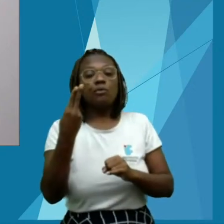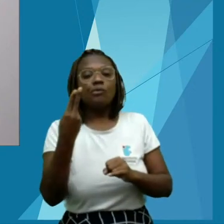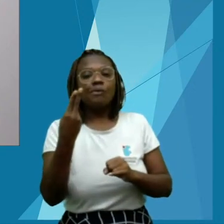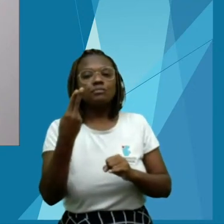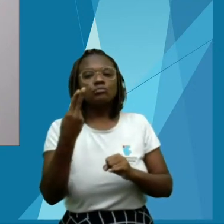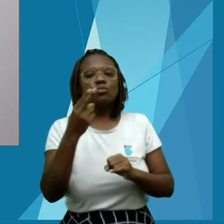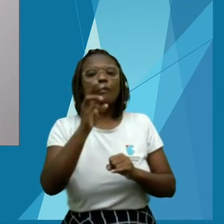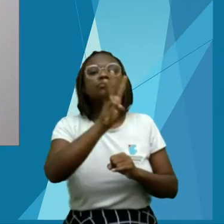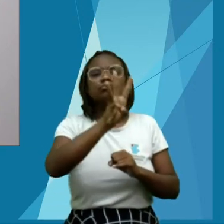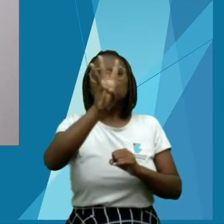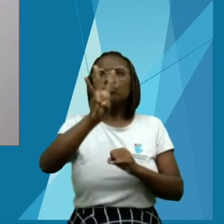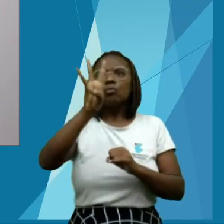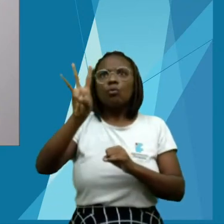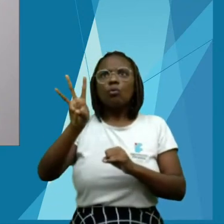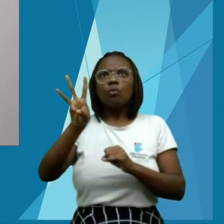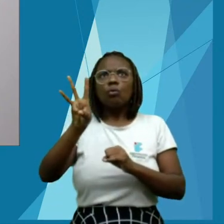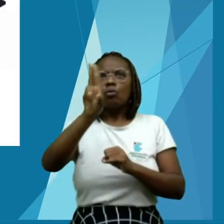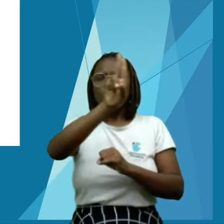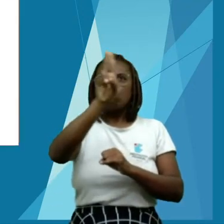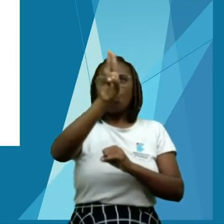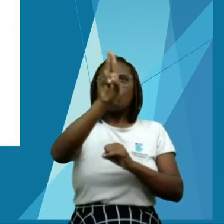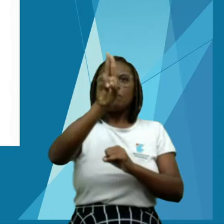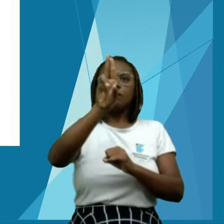e até a próxima!